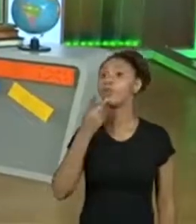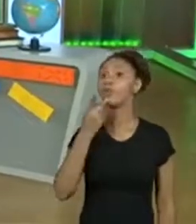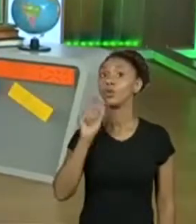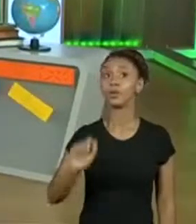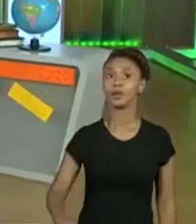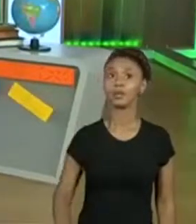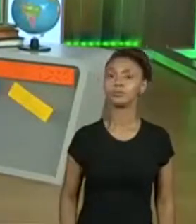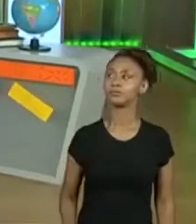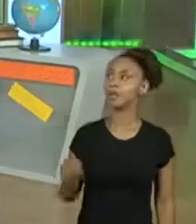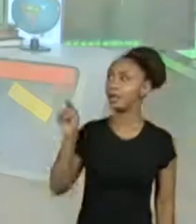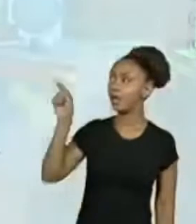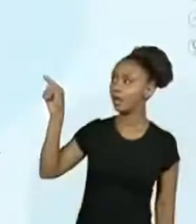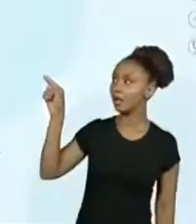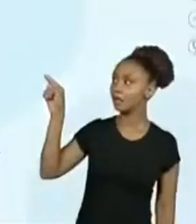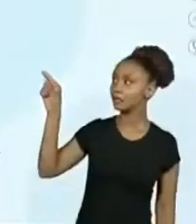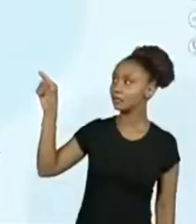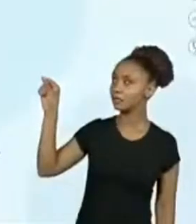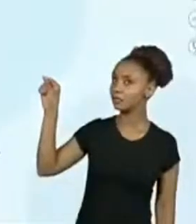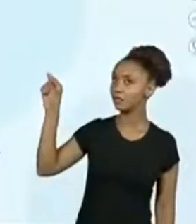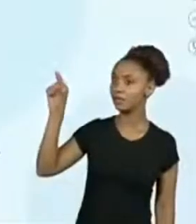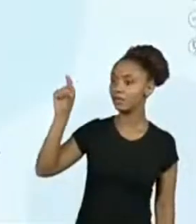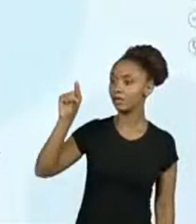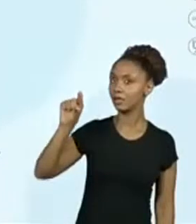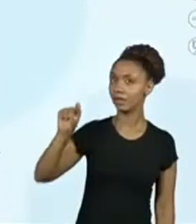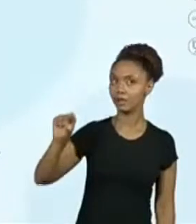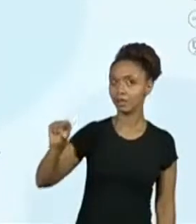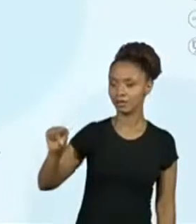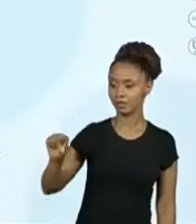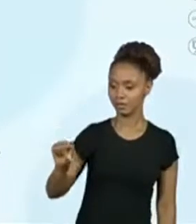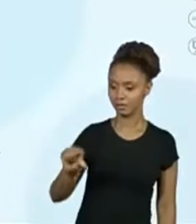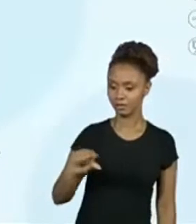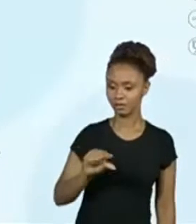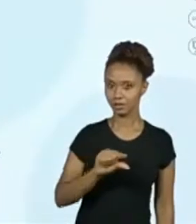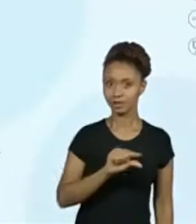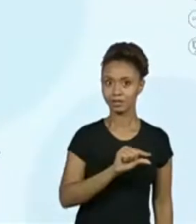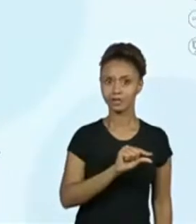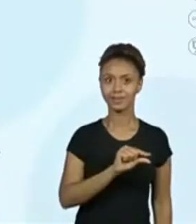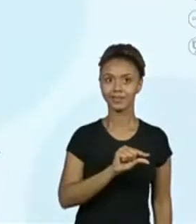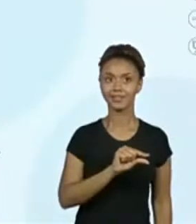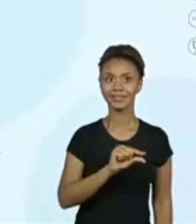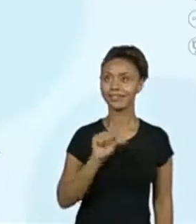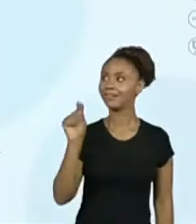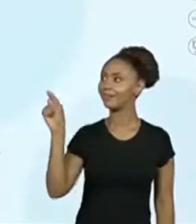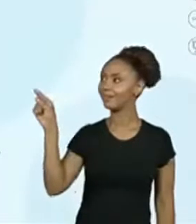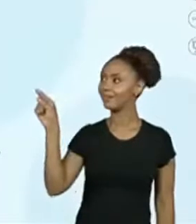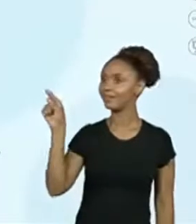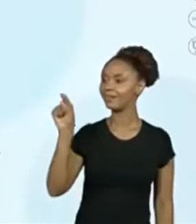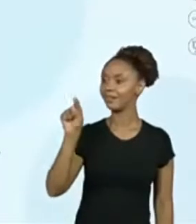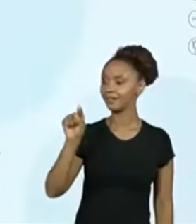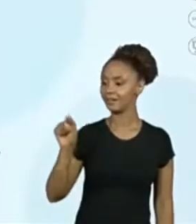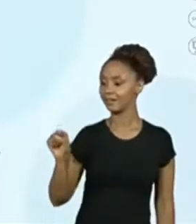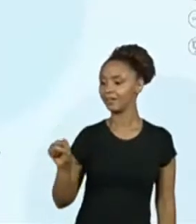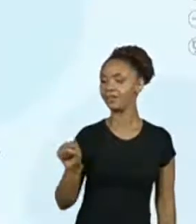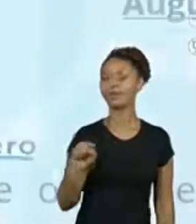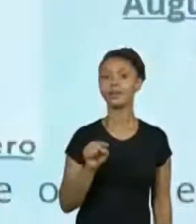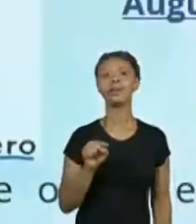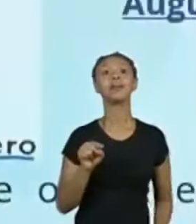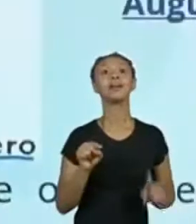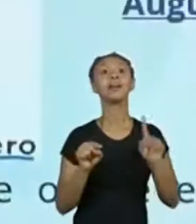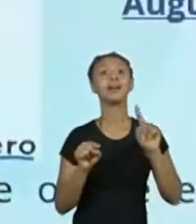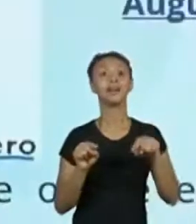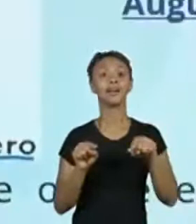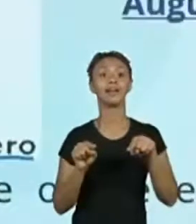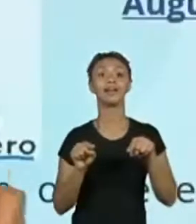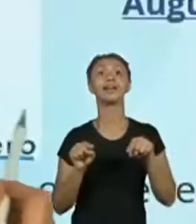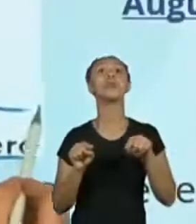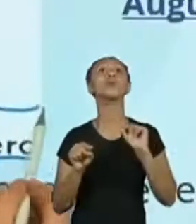este Z aqui, ó... Ai, gente, eu vou ter que marcar para vocês. É do zero. O